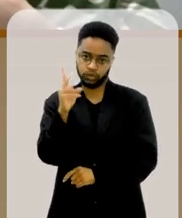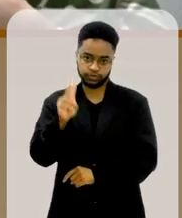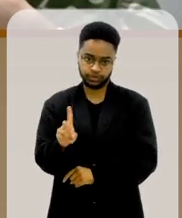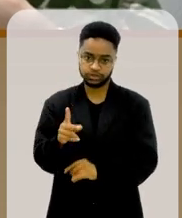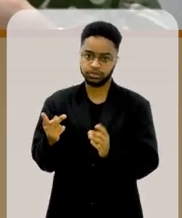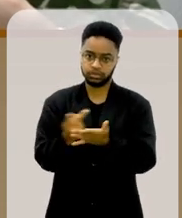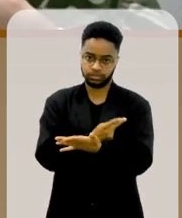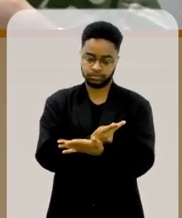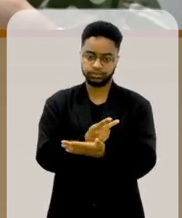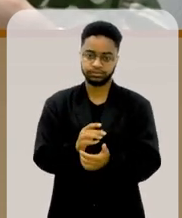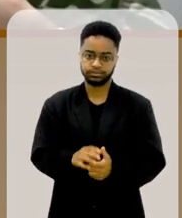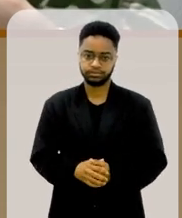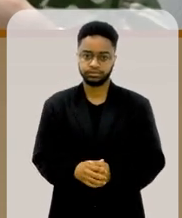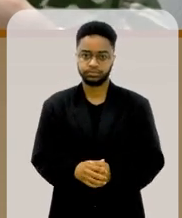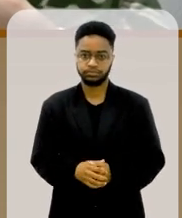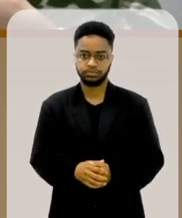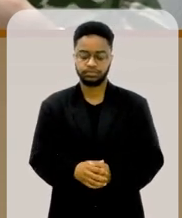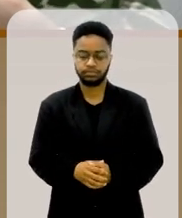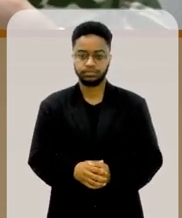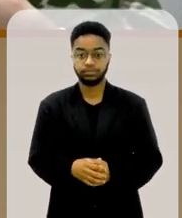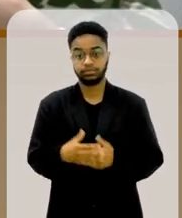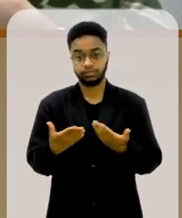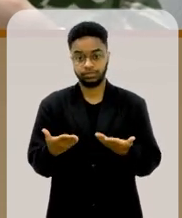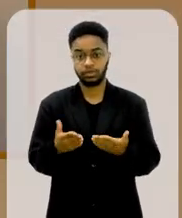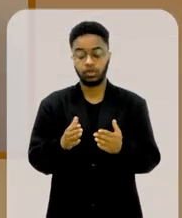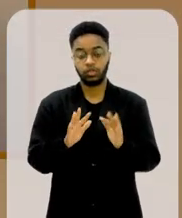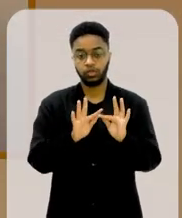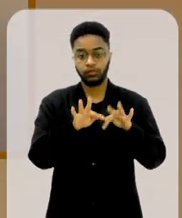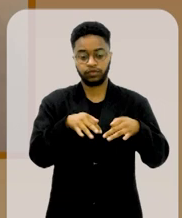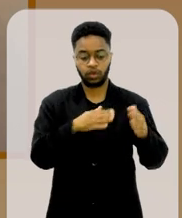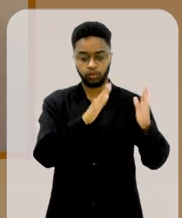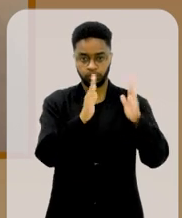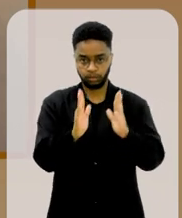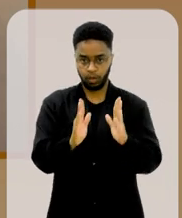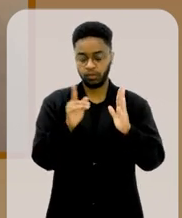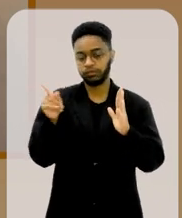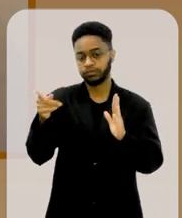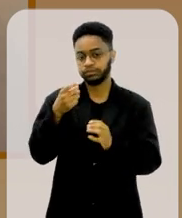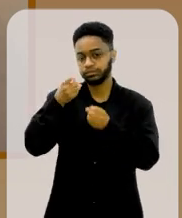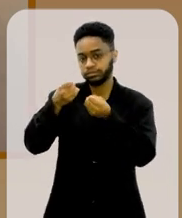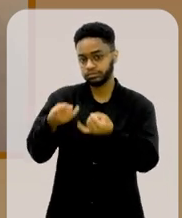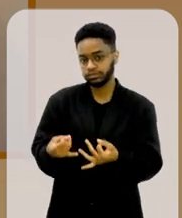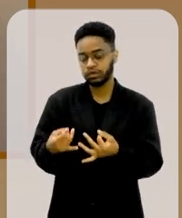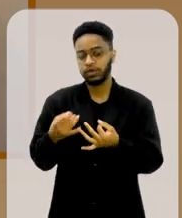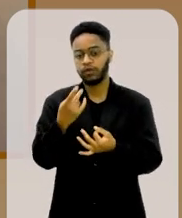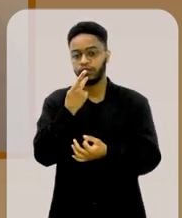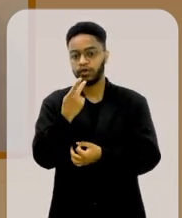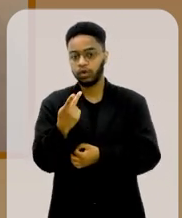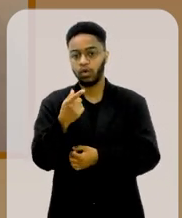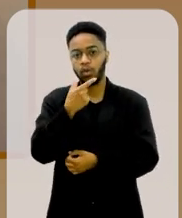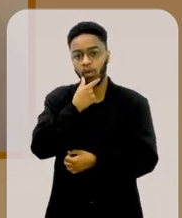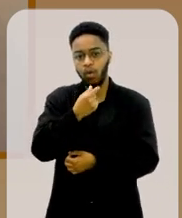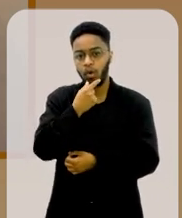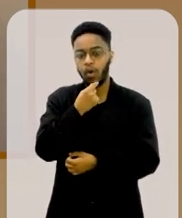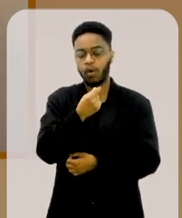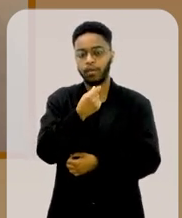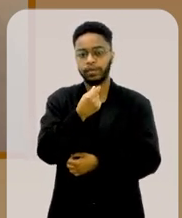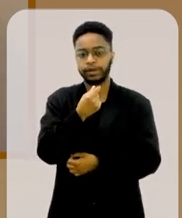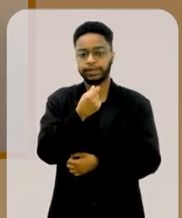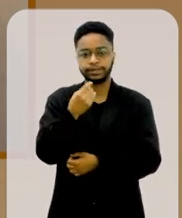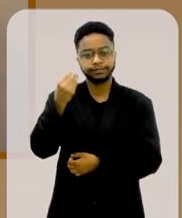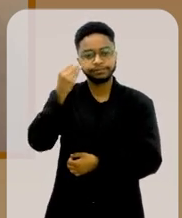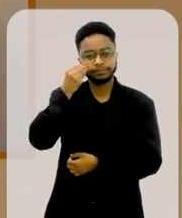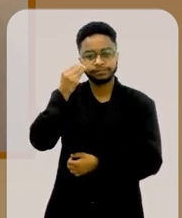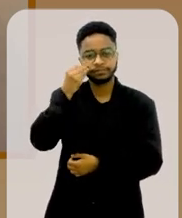feminicídio contra você, e no encerramento do bloco, você chegou a mencionar que ele ficou